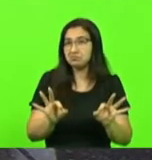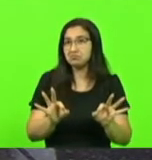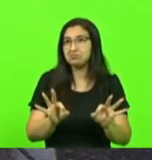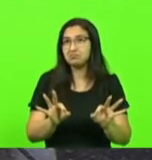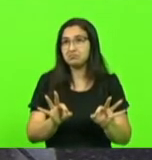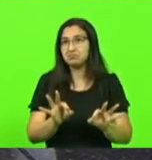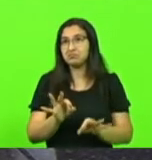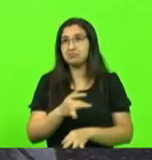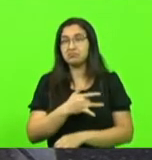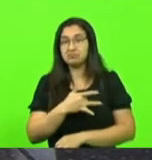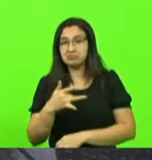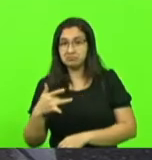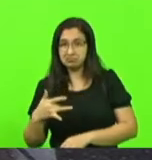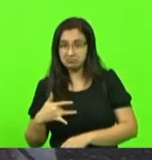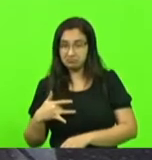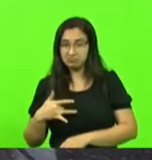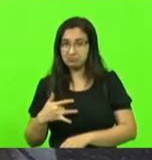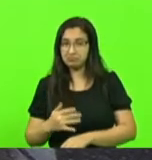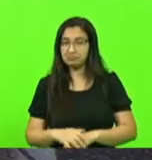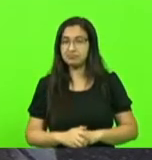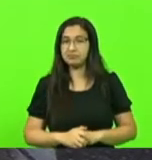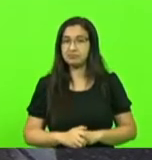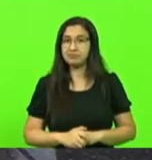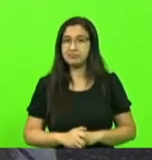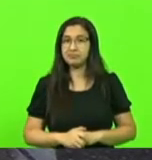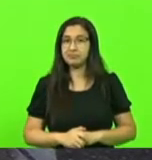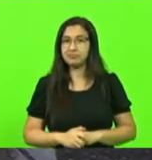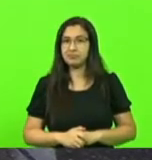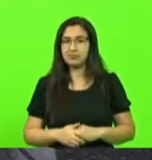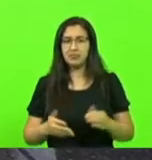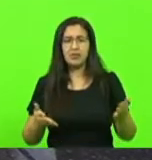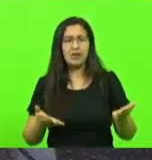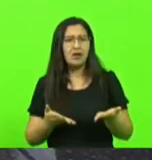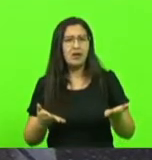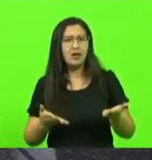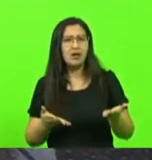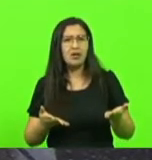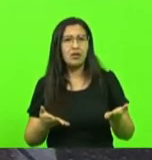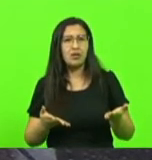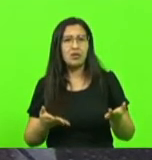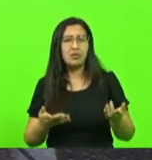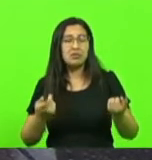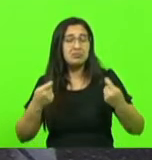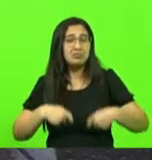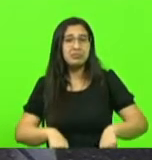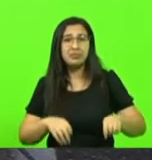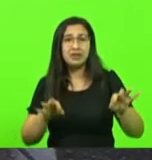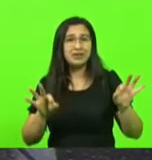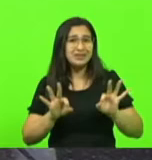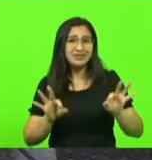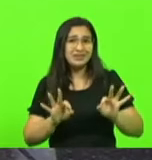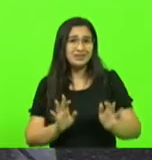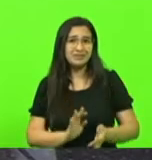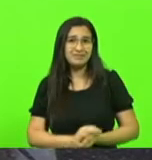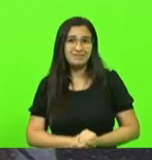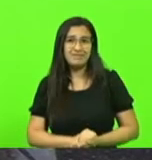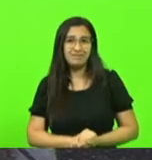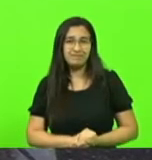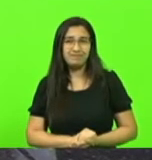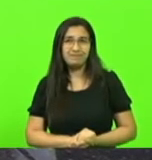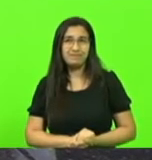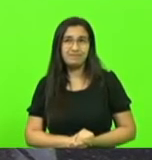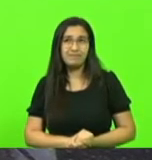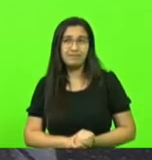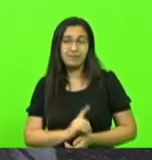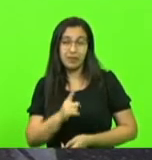na questão de saúde. É um momento totalmente desnecessário. Só nos leva